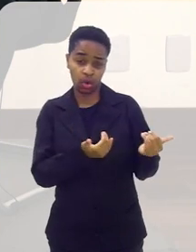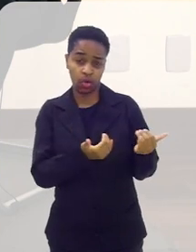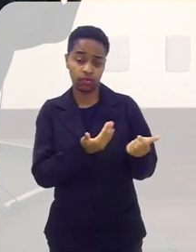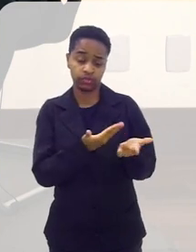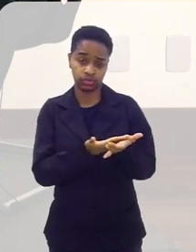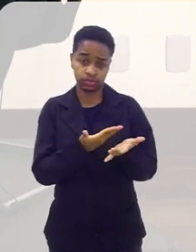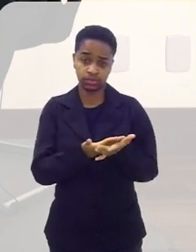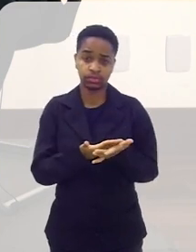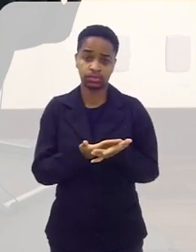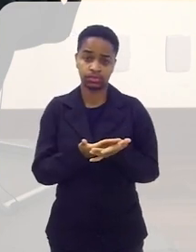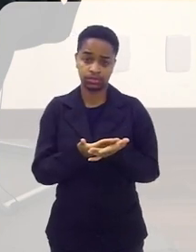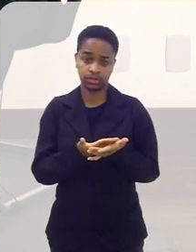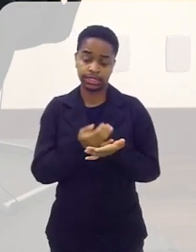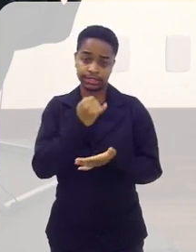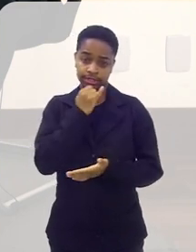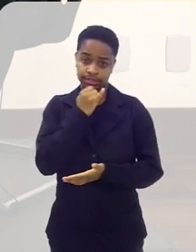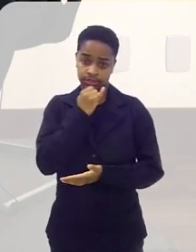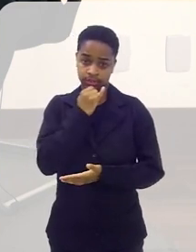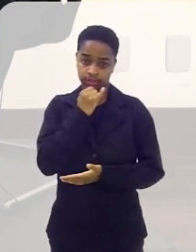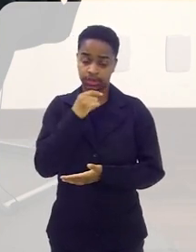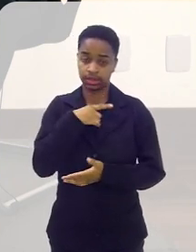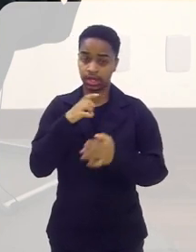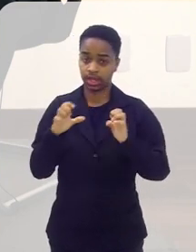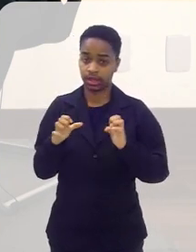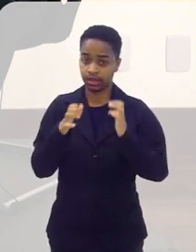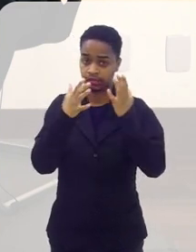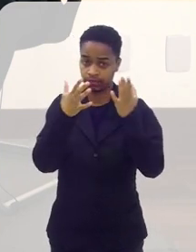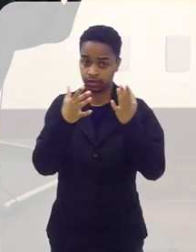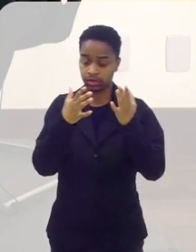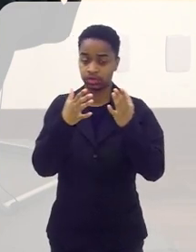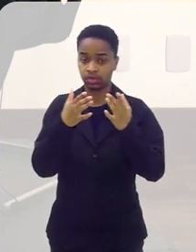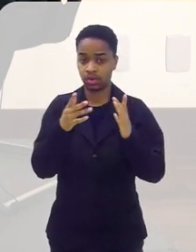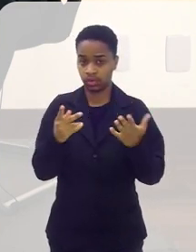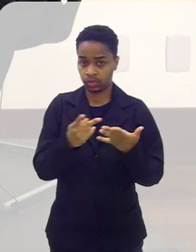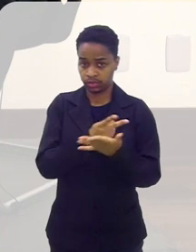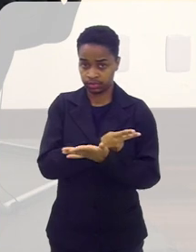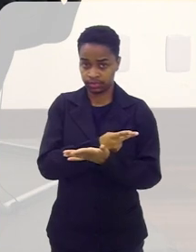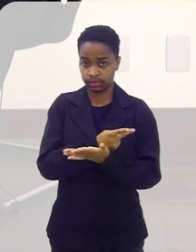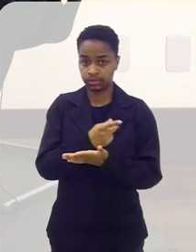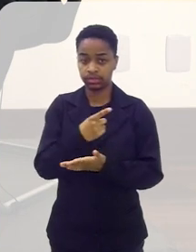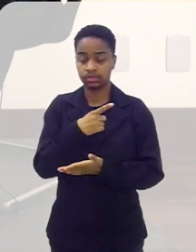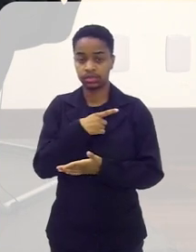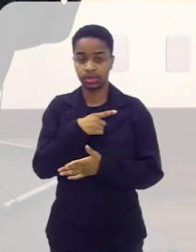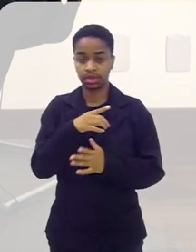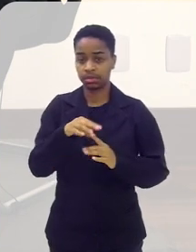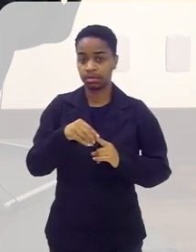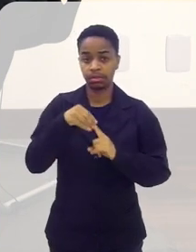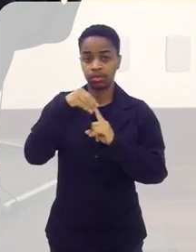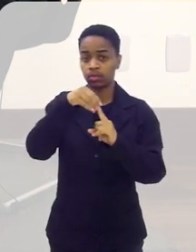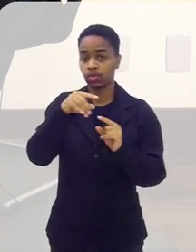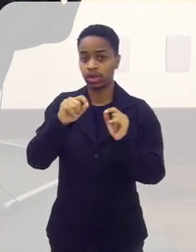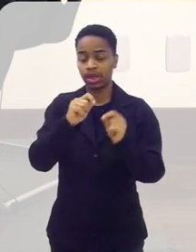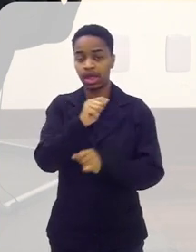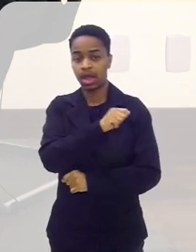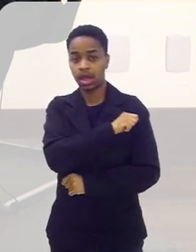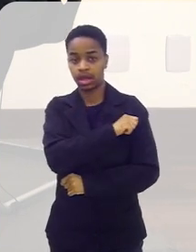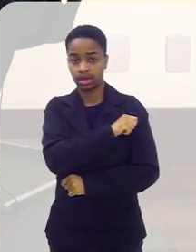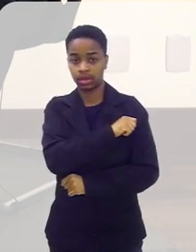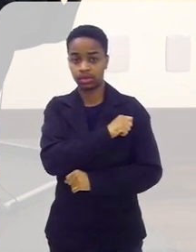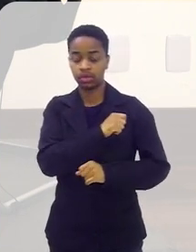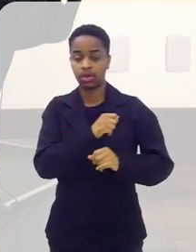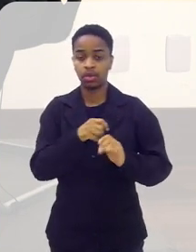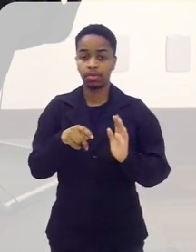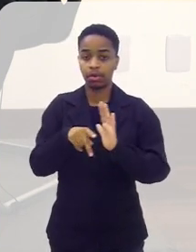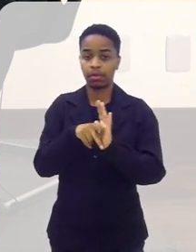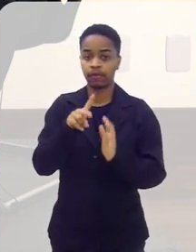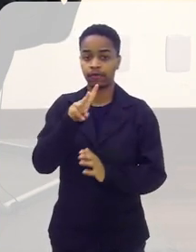estudantes, tanto da... Por exemplo, no evento da Fê Comércio que teve, teve um grande destaque para a parte de estudantes da